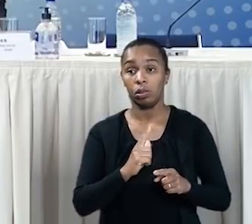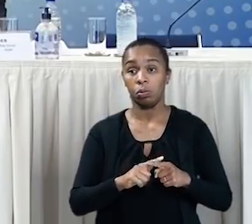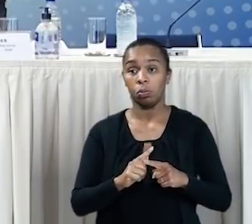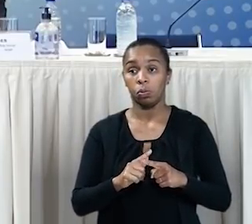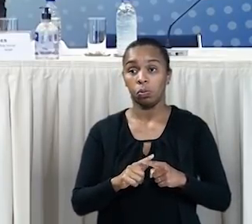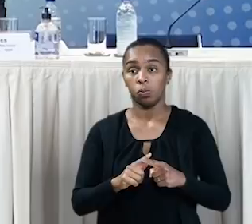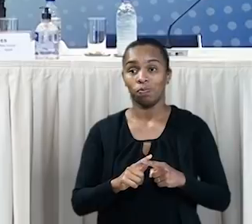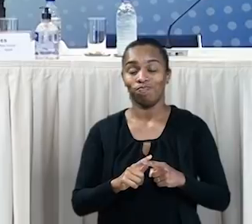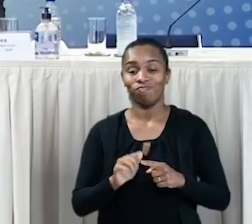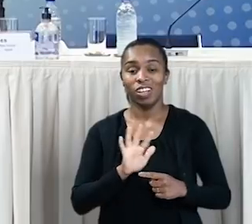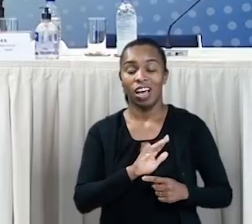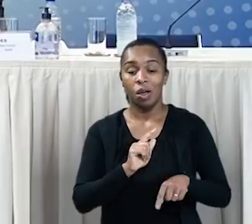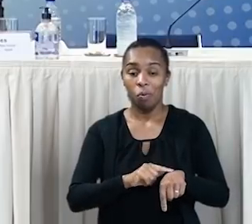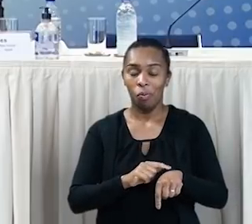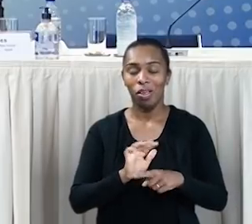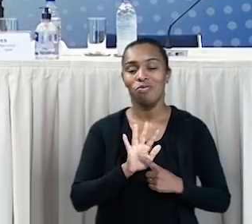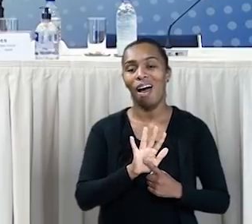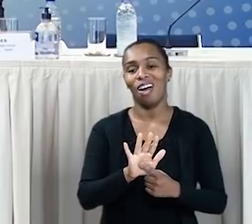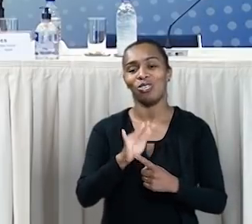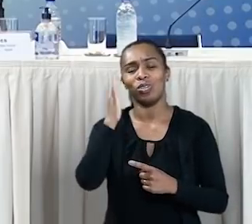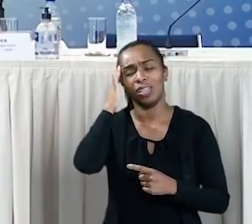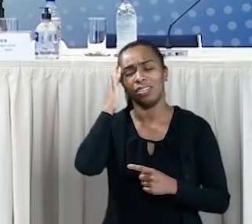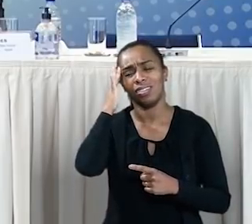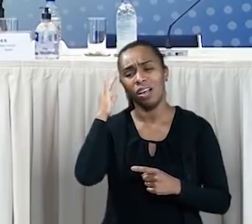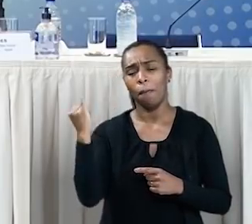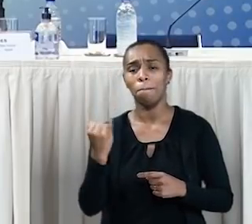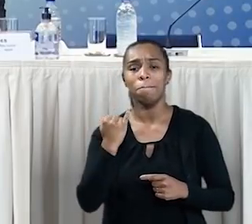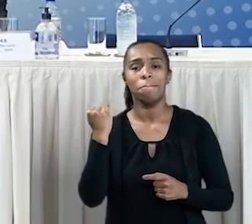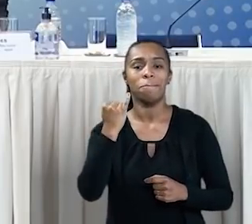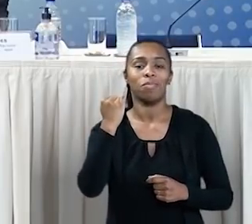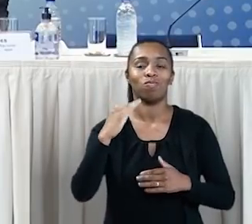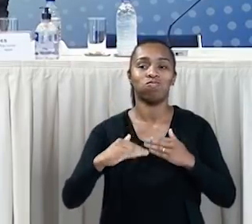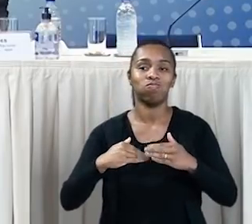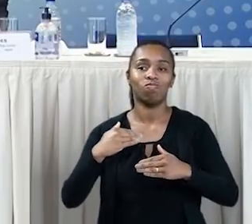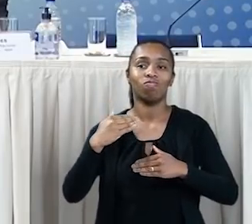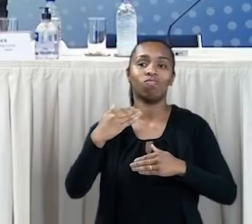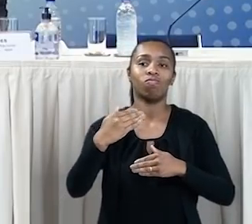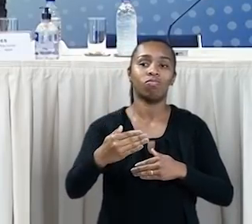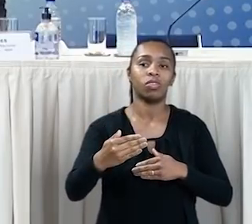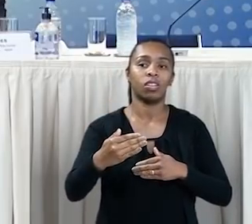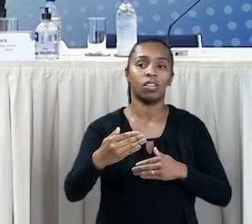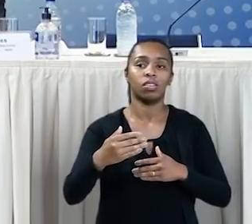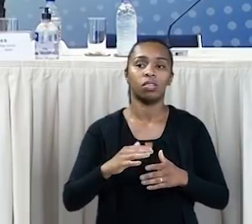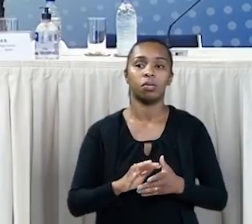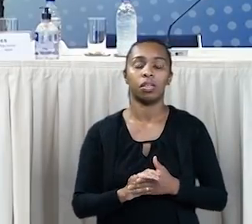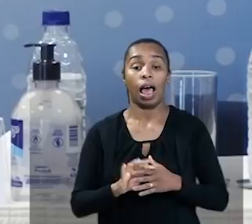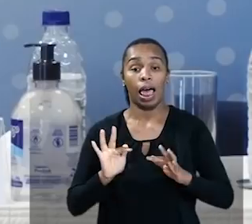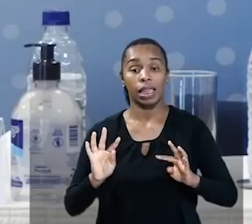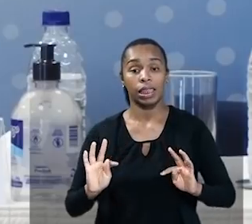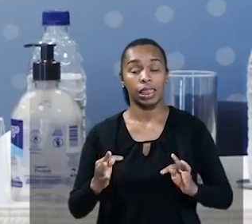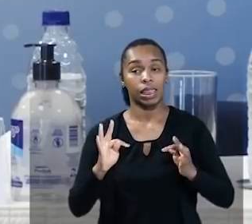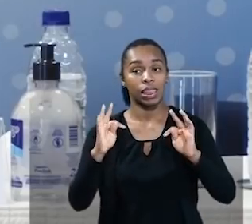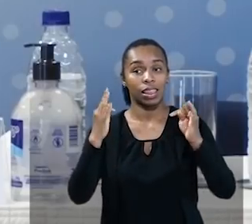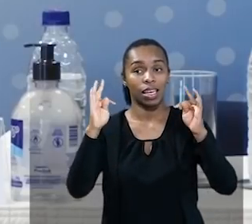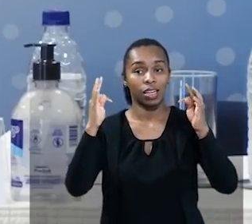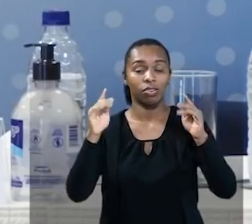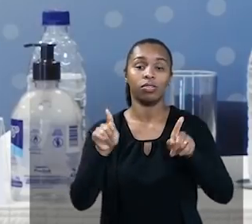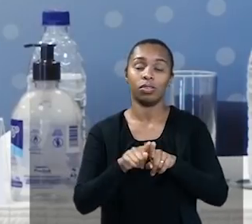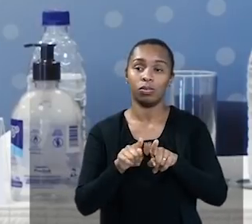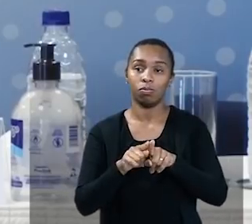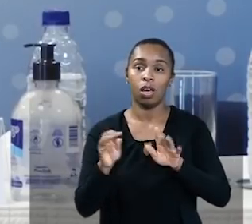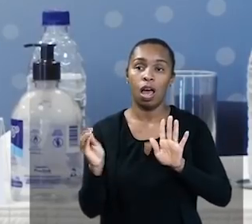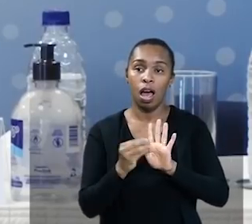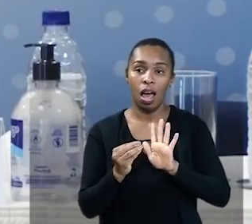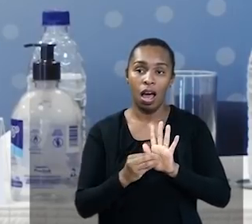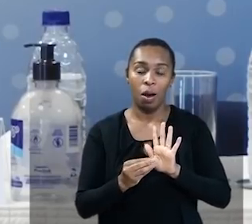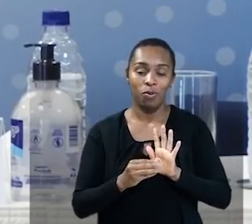certa forma, esse momento nos ajuda a entender, porque é importante antecipar, antever e testar as tecnologias